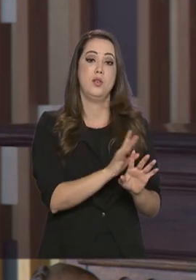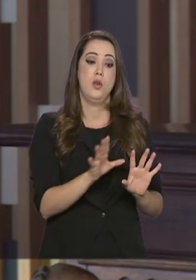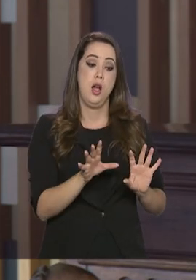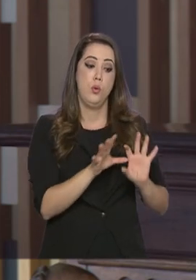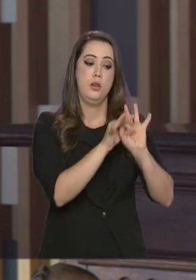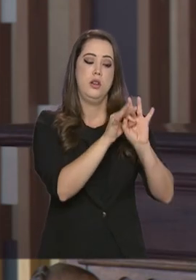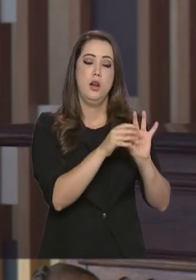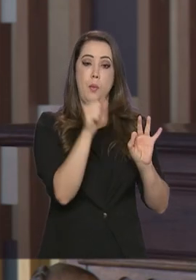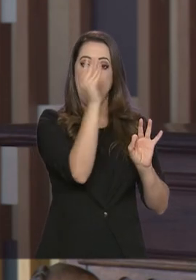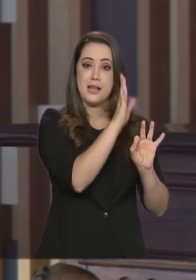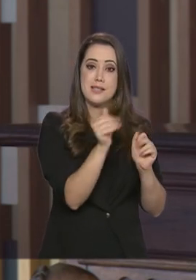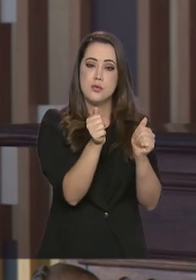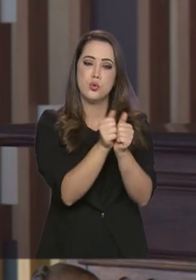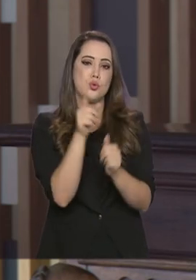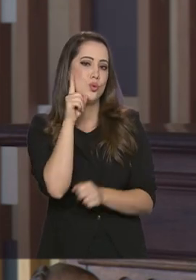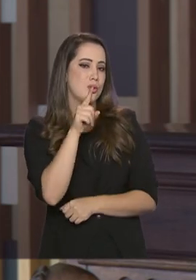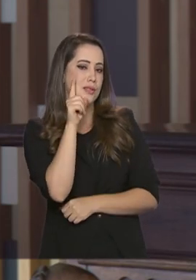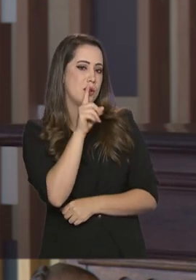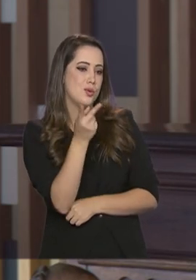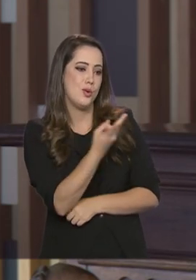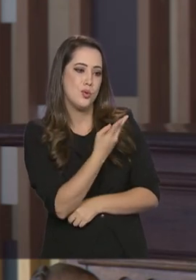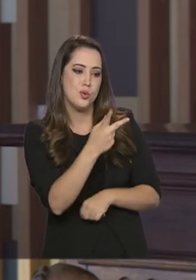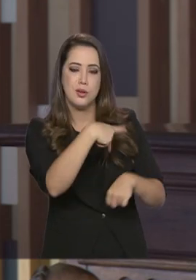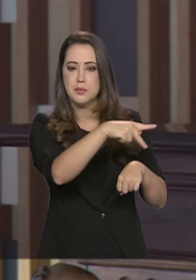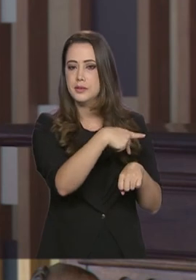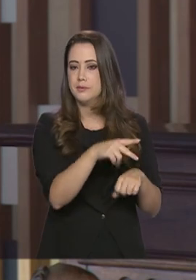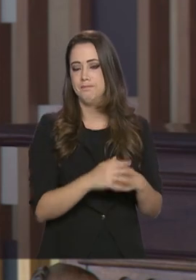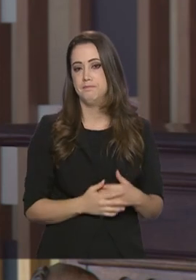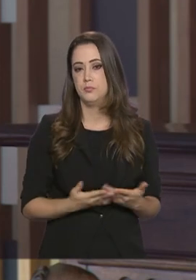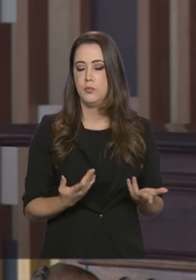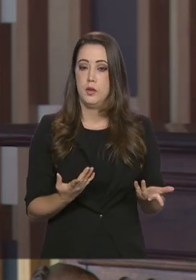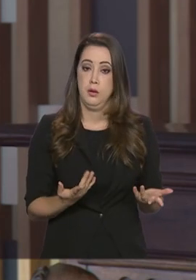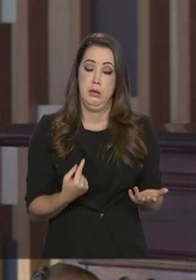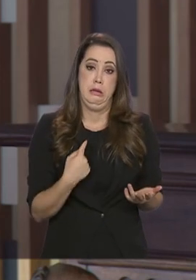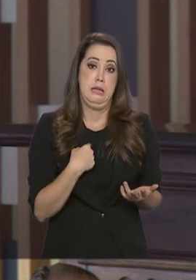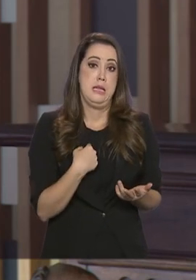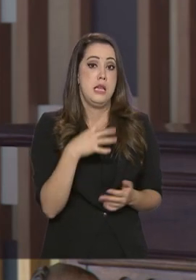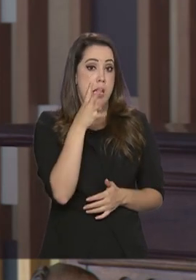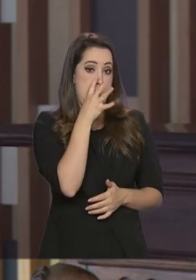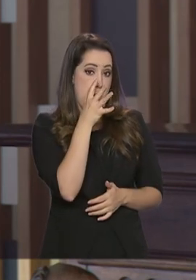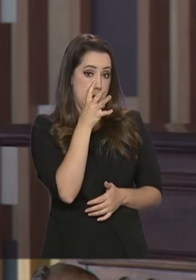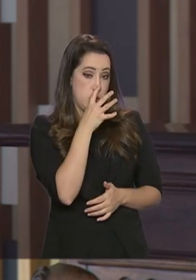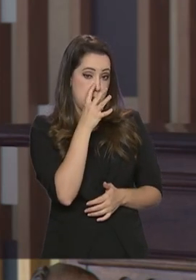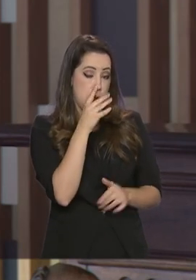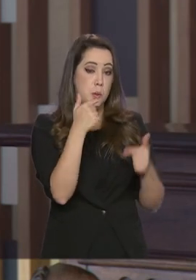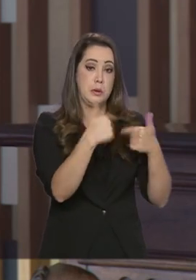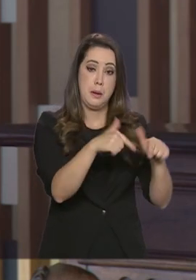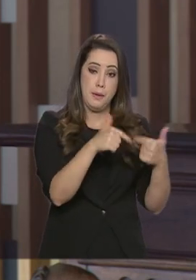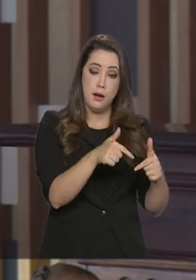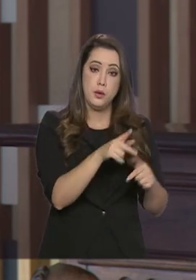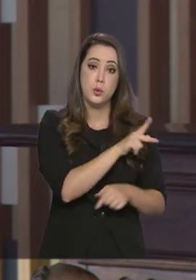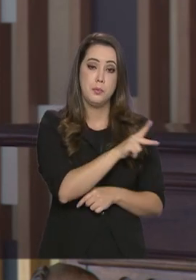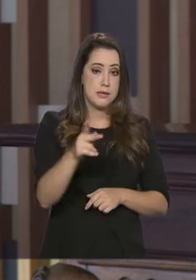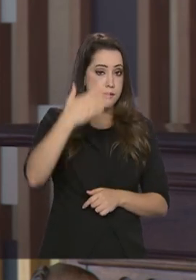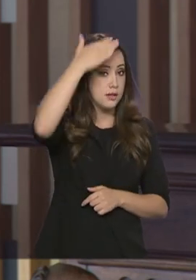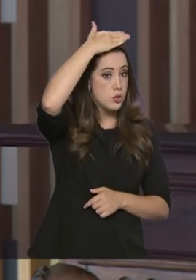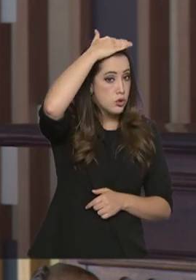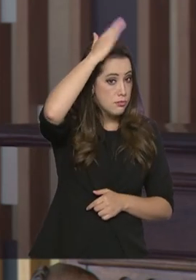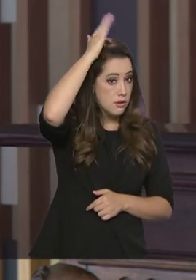Haverá todo interesse em construí-las. É claro que nós admiro muito o trabalho do presidente Trump, eu acho que